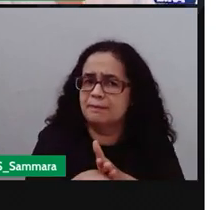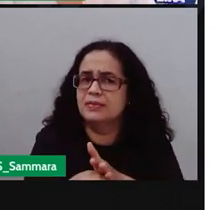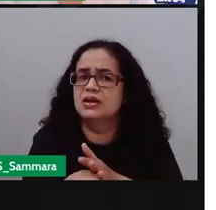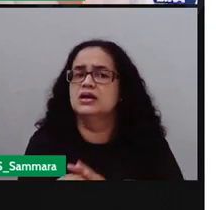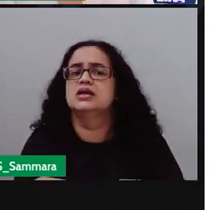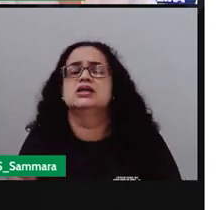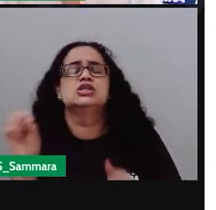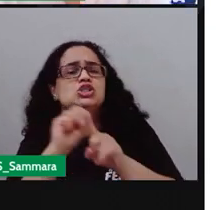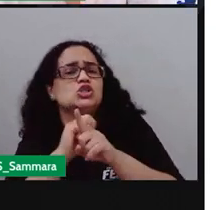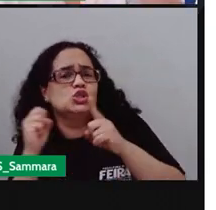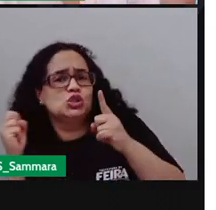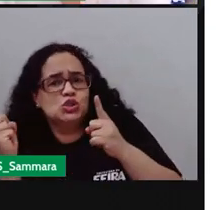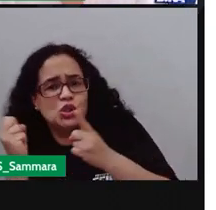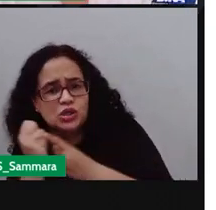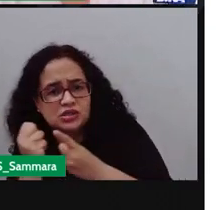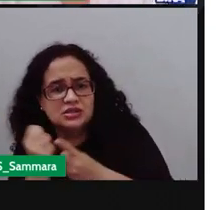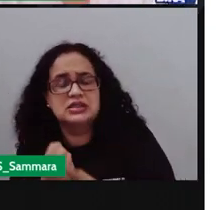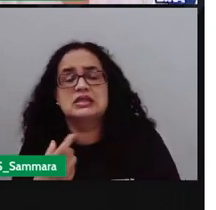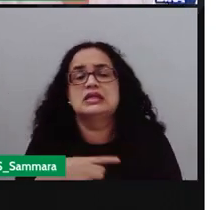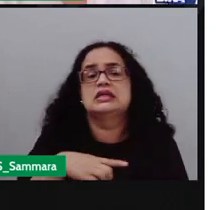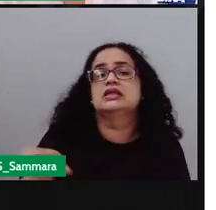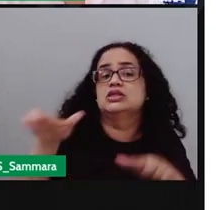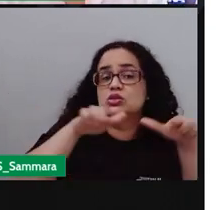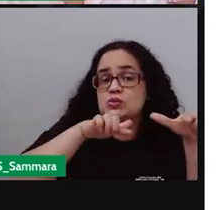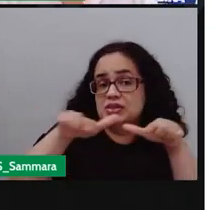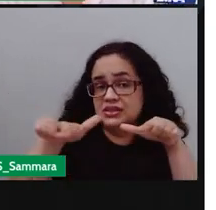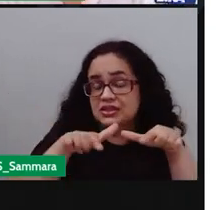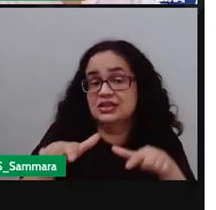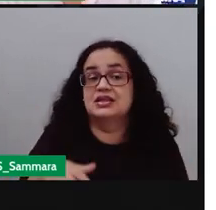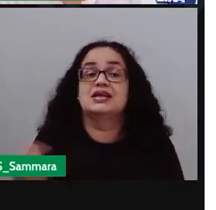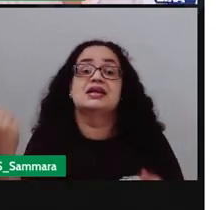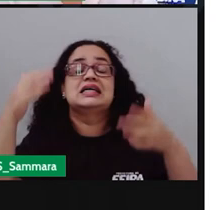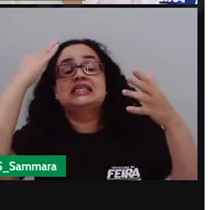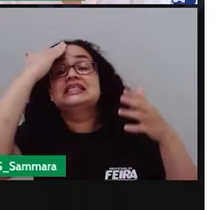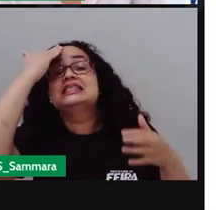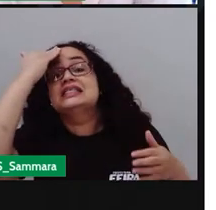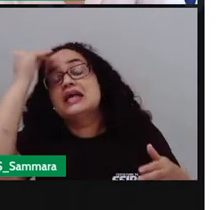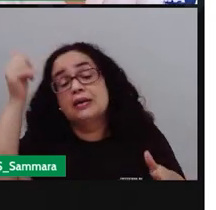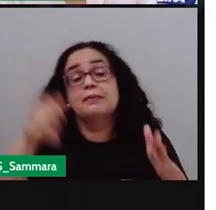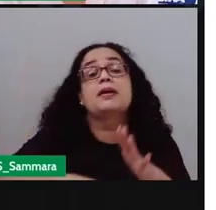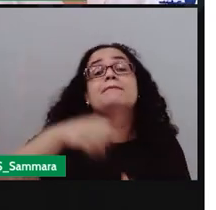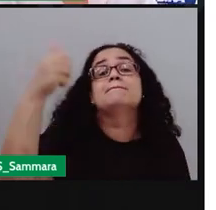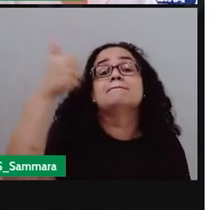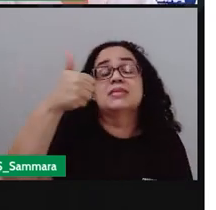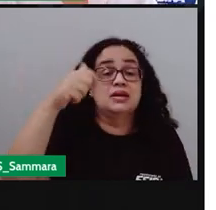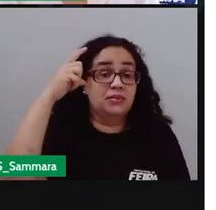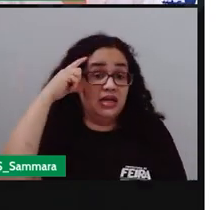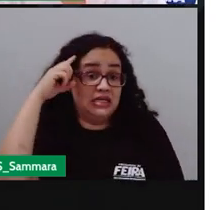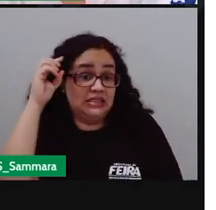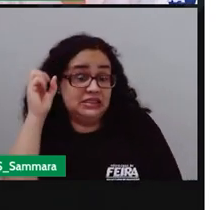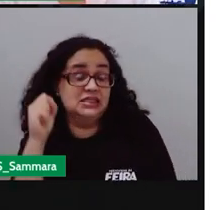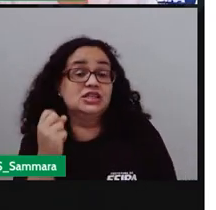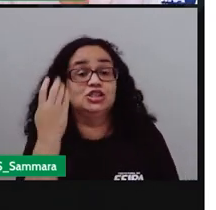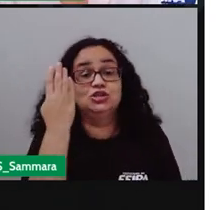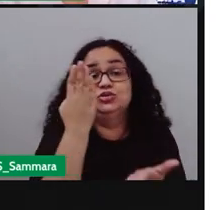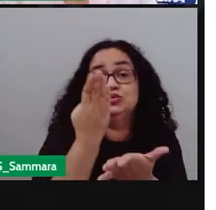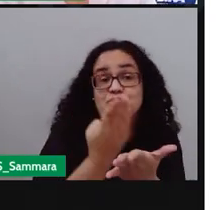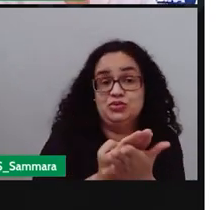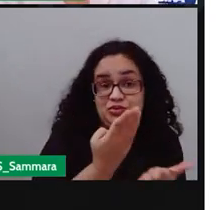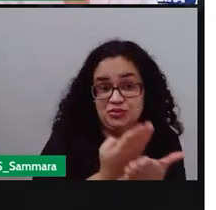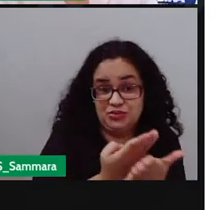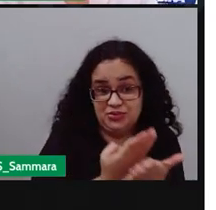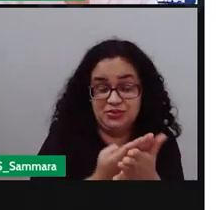faz um serviço social, se Samara tem um outro emprego, eu precisaria o quê? Saber primeiro quem é Samara. Eu precisaria estudar